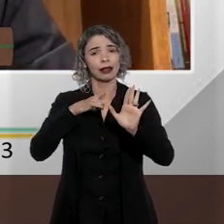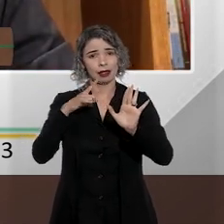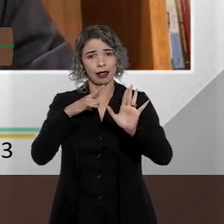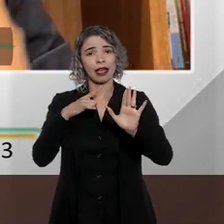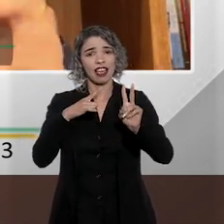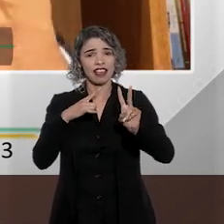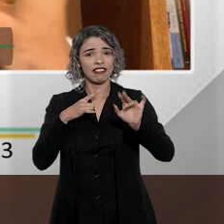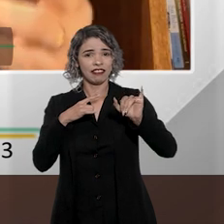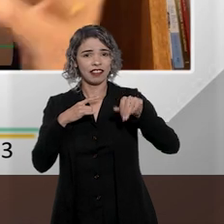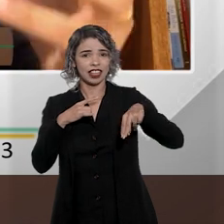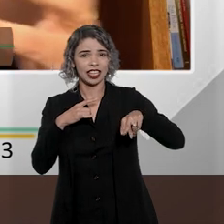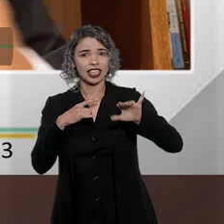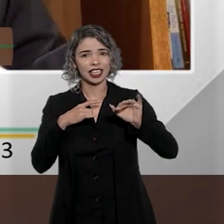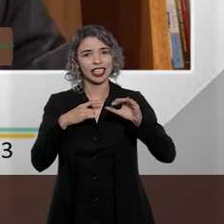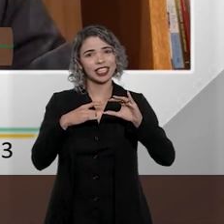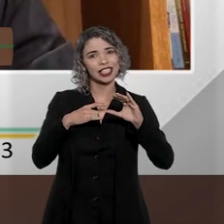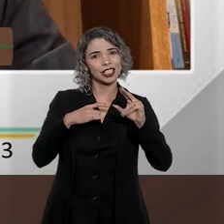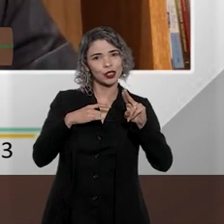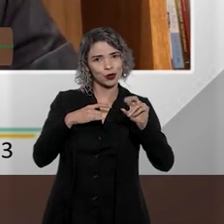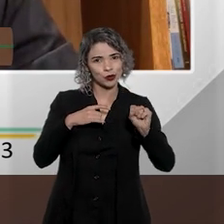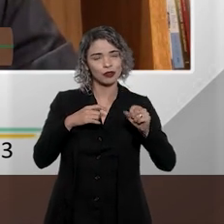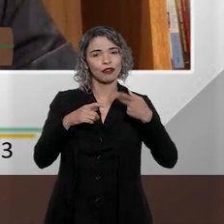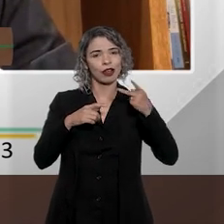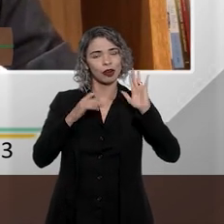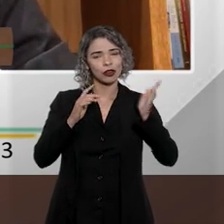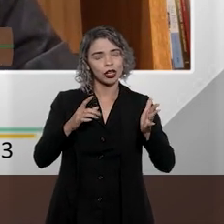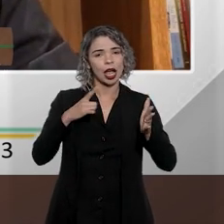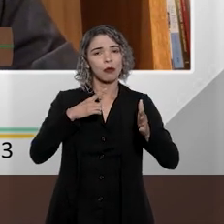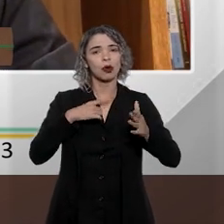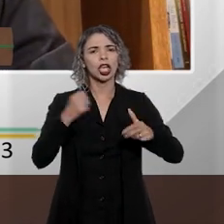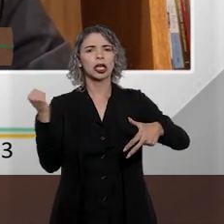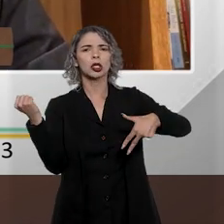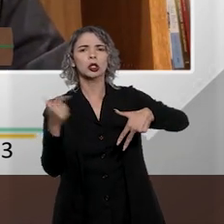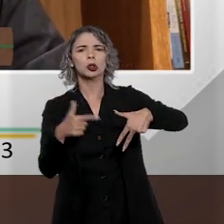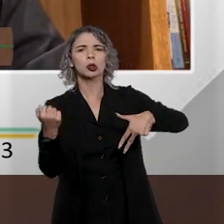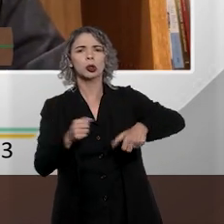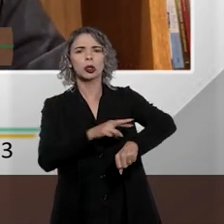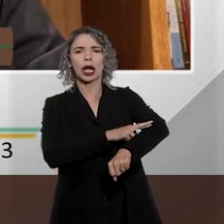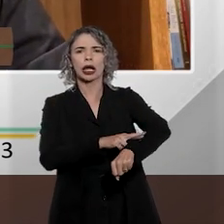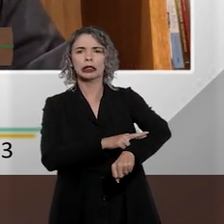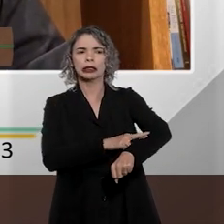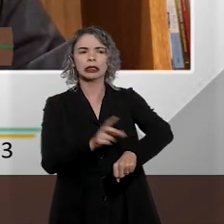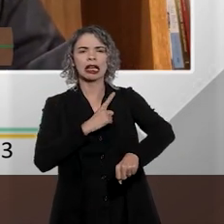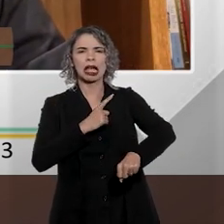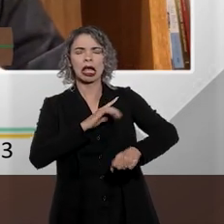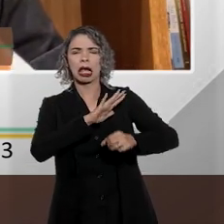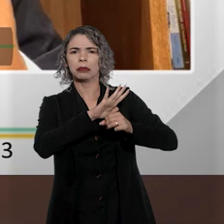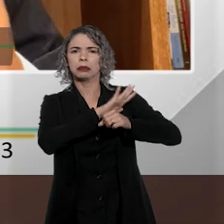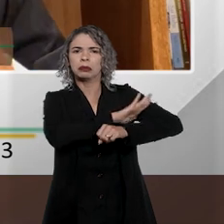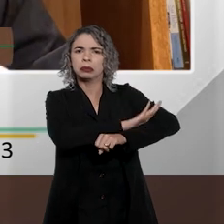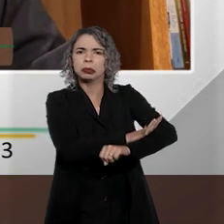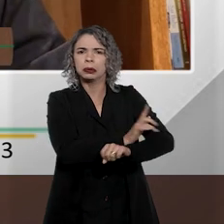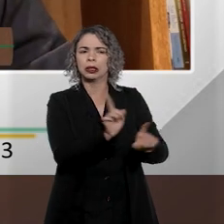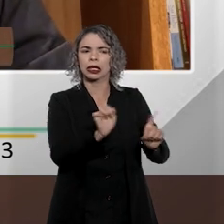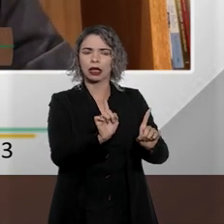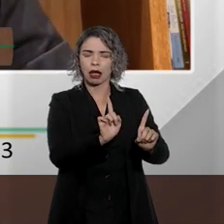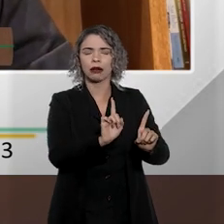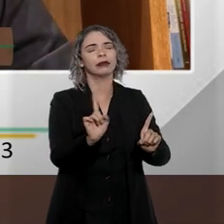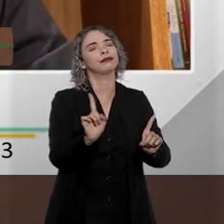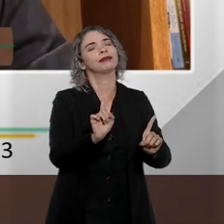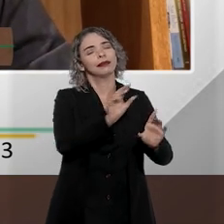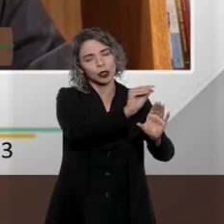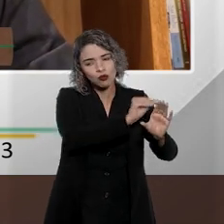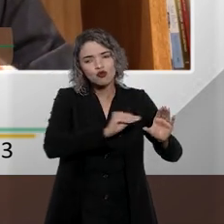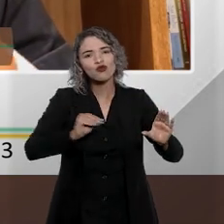mencionou há pouco, extirpando a ideia de que a injúria racial não seria espécie do gênero racismo e que, portanto, não